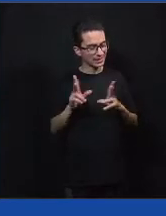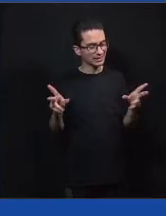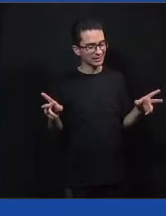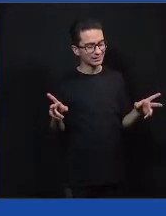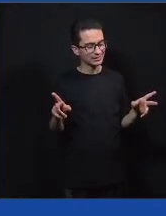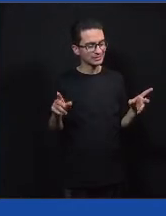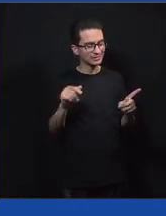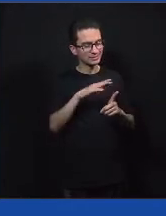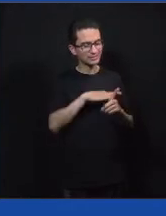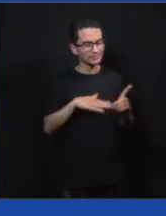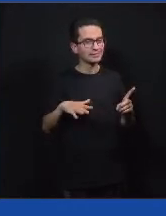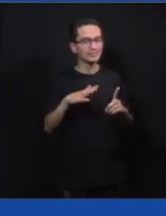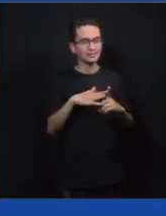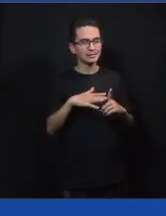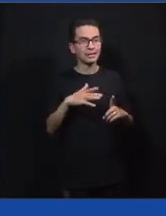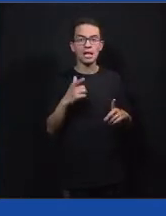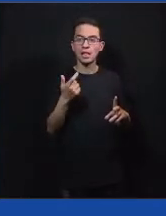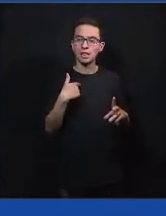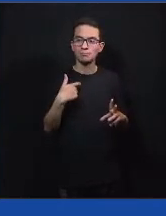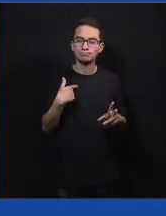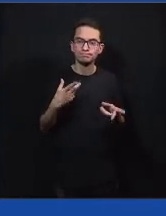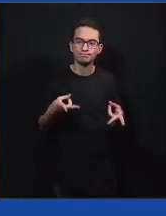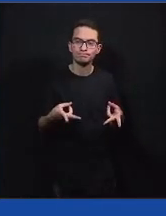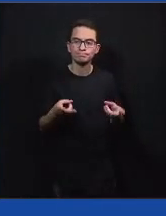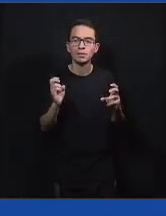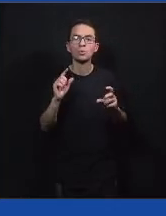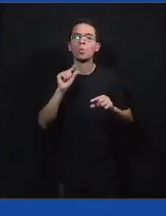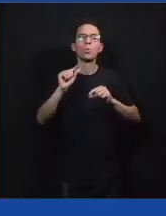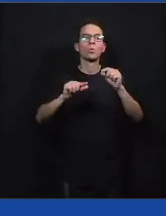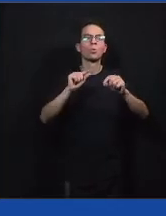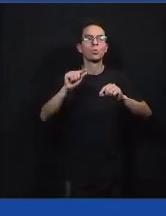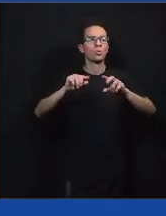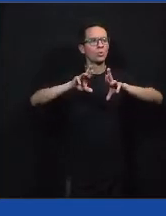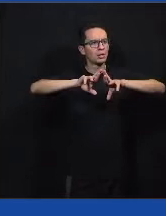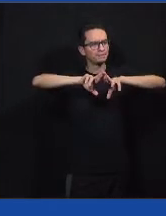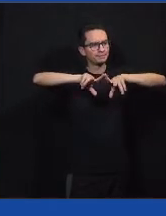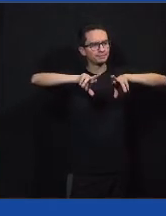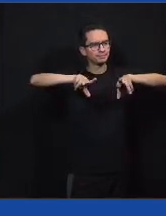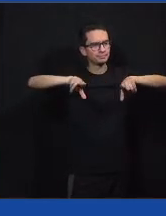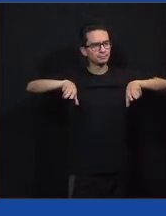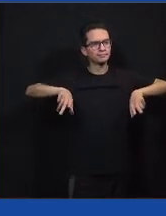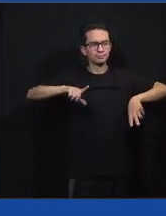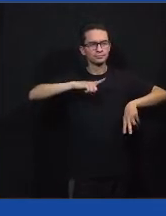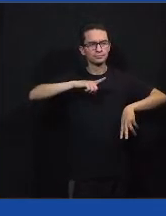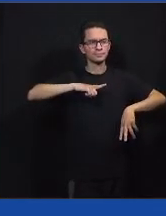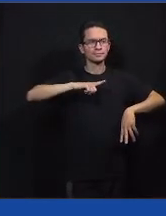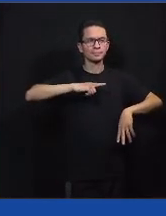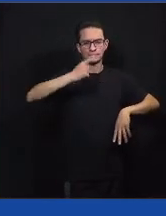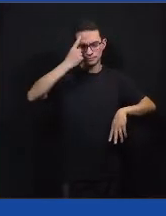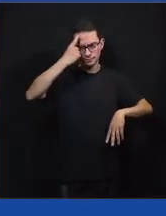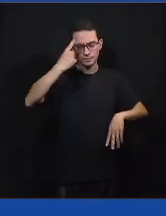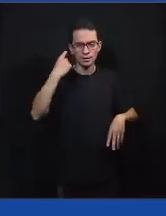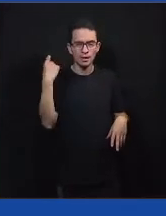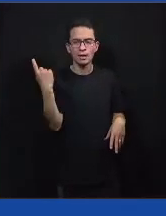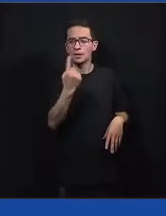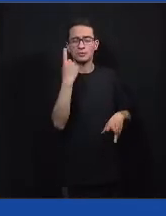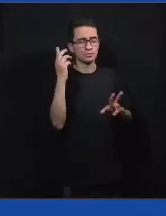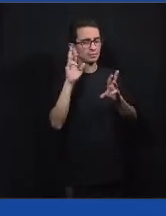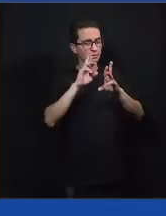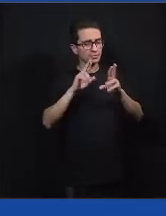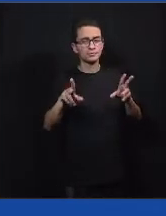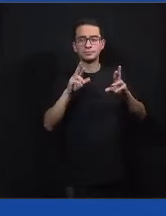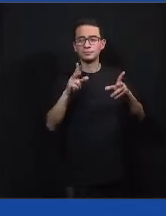com isso a gente percebe também a diversidade, que dentro do nosso cotidiano é diferente as nossas